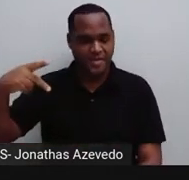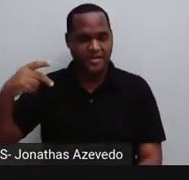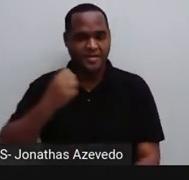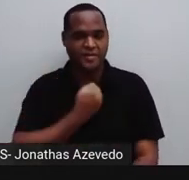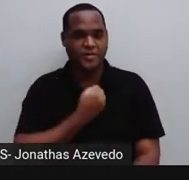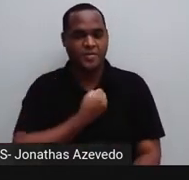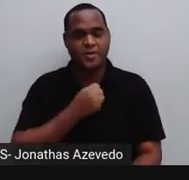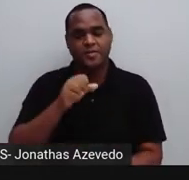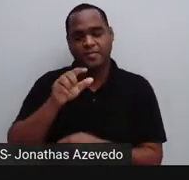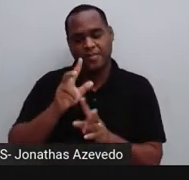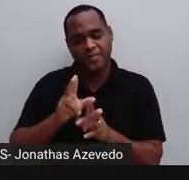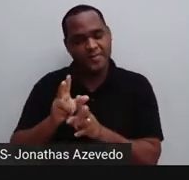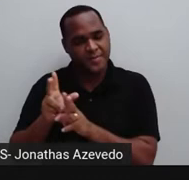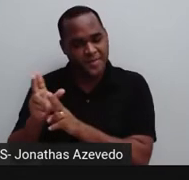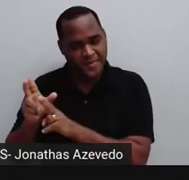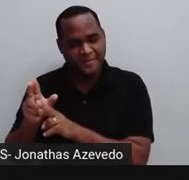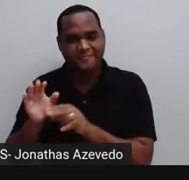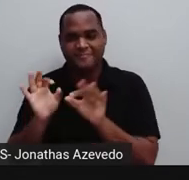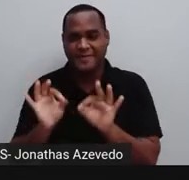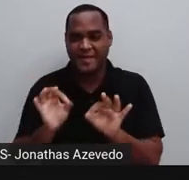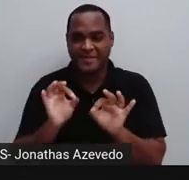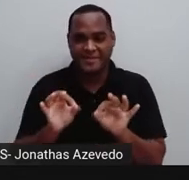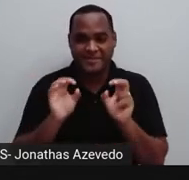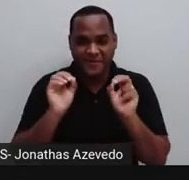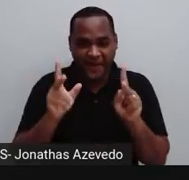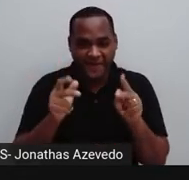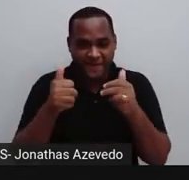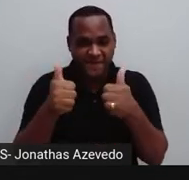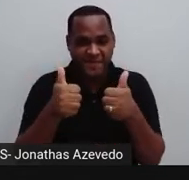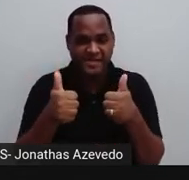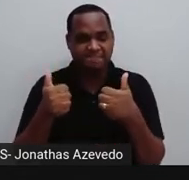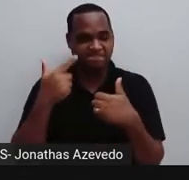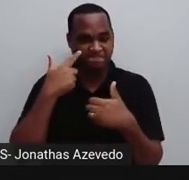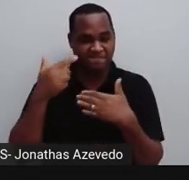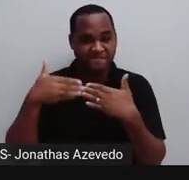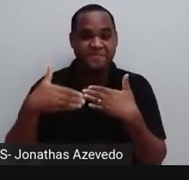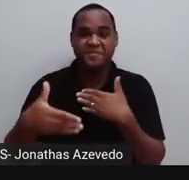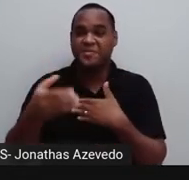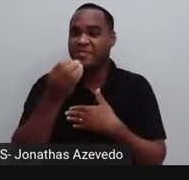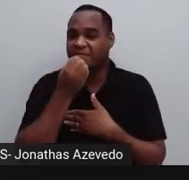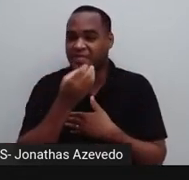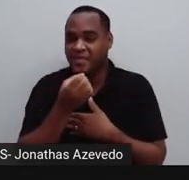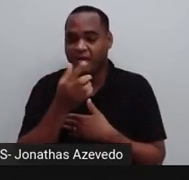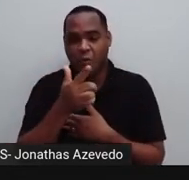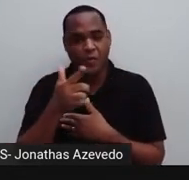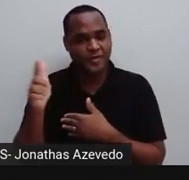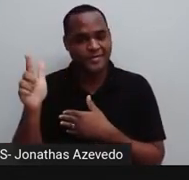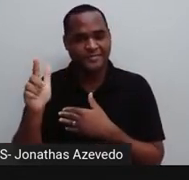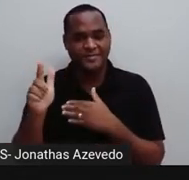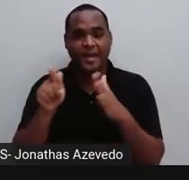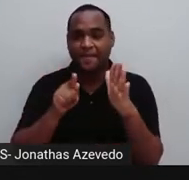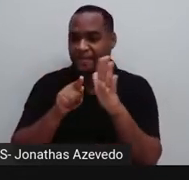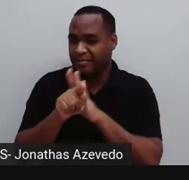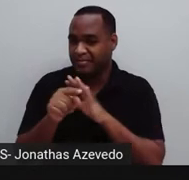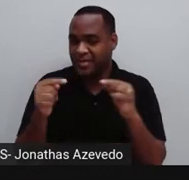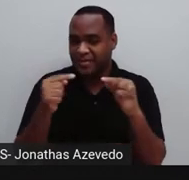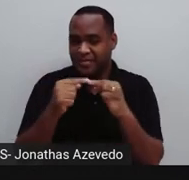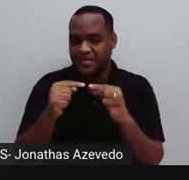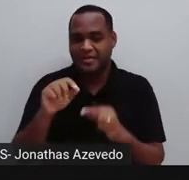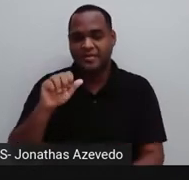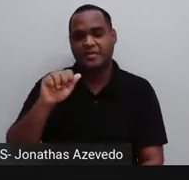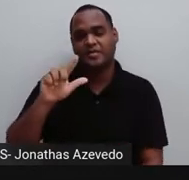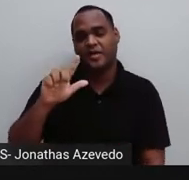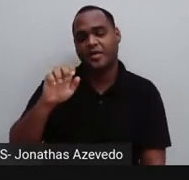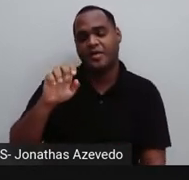racional certo? beleza? então vamos avançar a próxima pergunta tem a ver com essa parte da